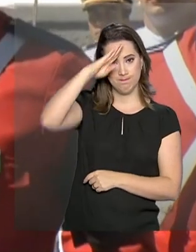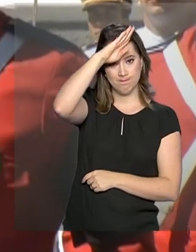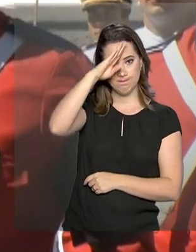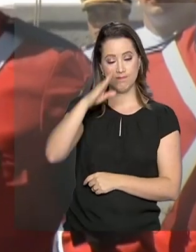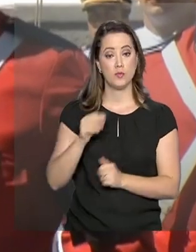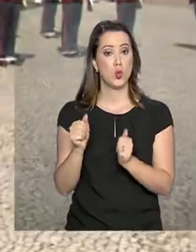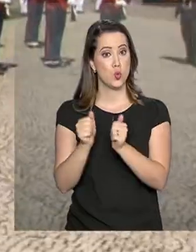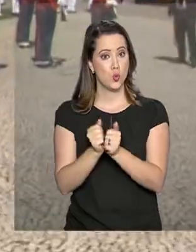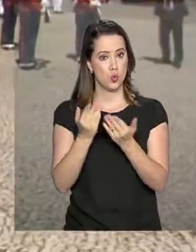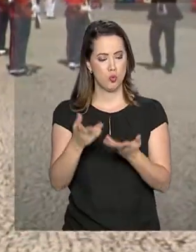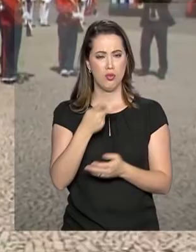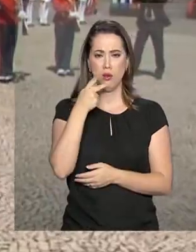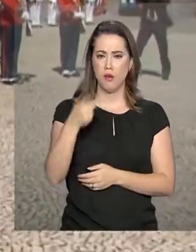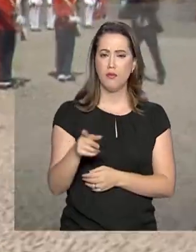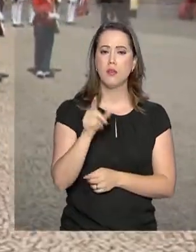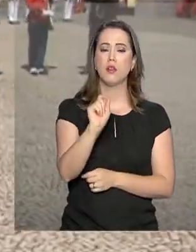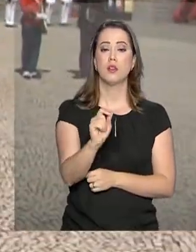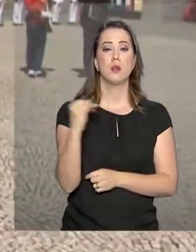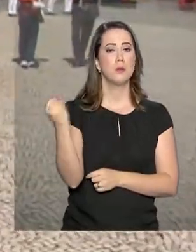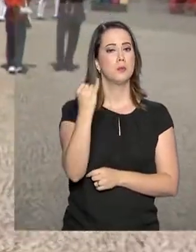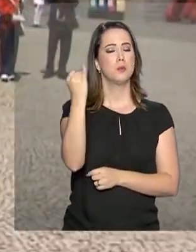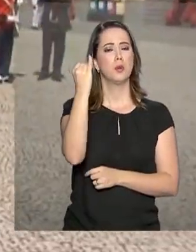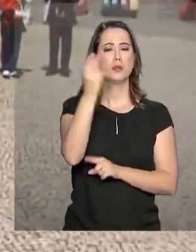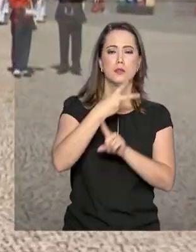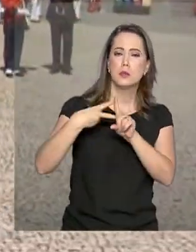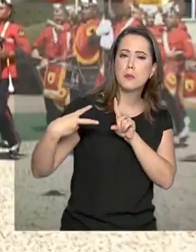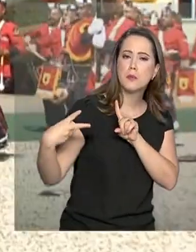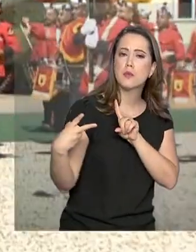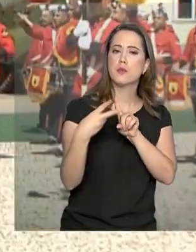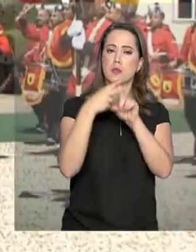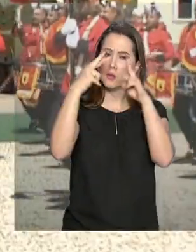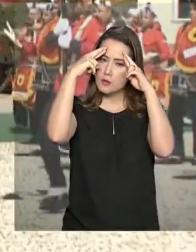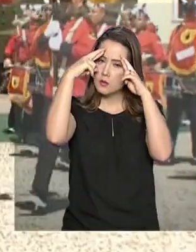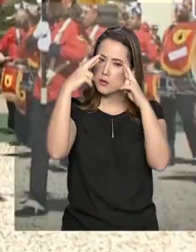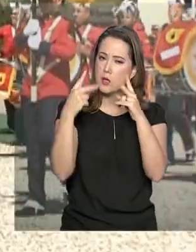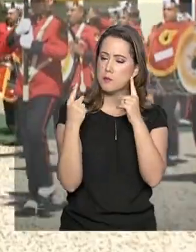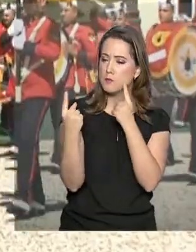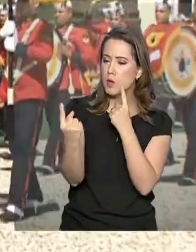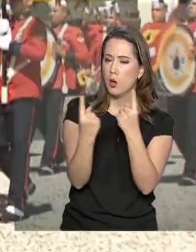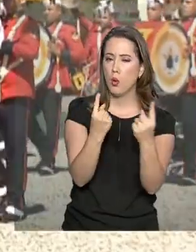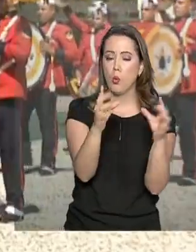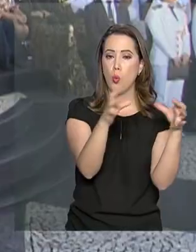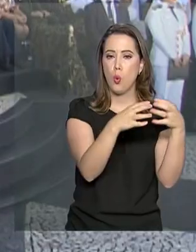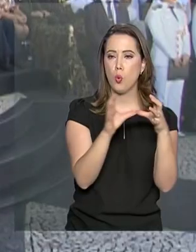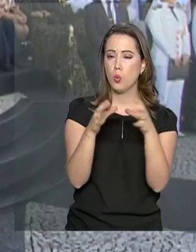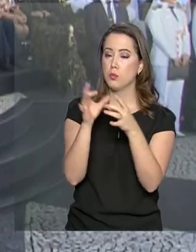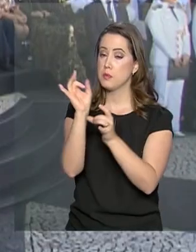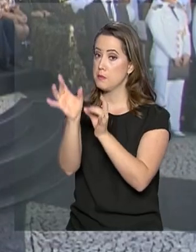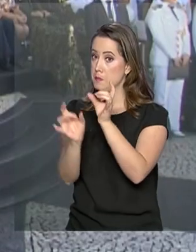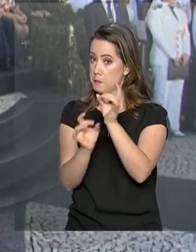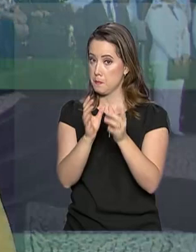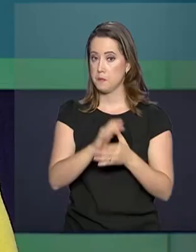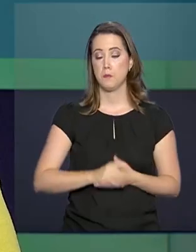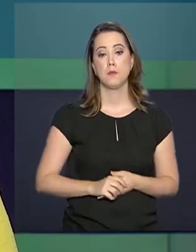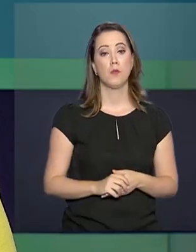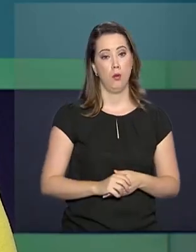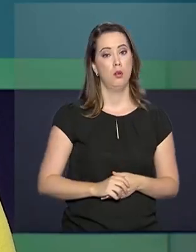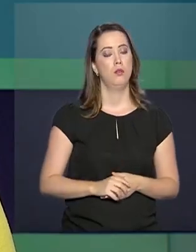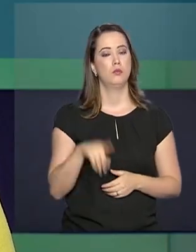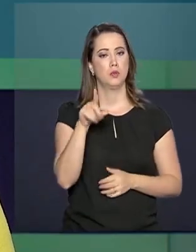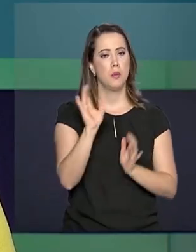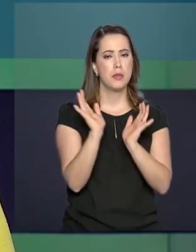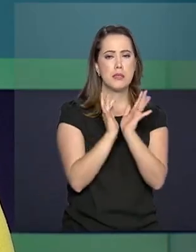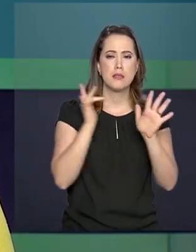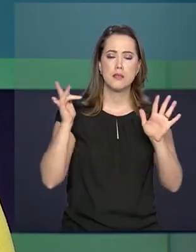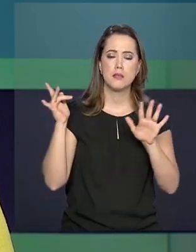Bolsonaro. No discurso, o presidente destaca que a nova Previdência vai respeitar as características das Forças Armadas. E pelas